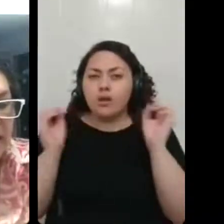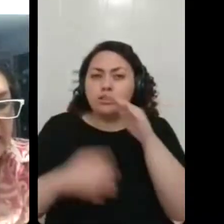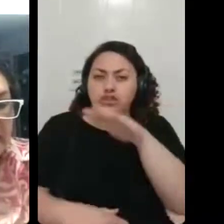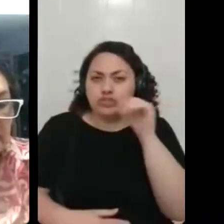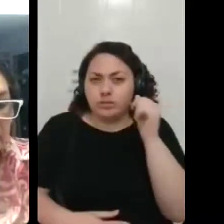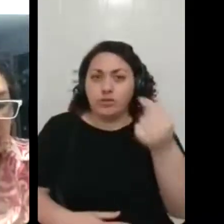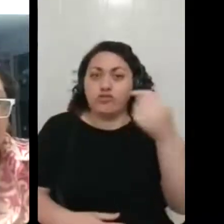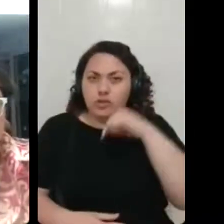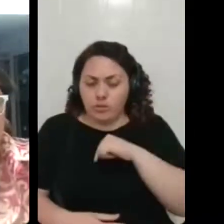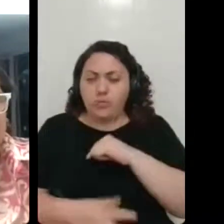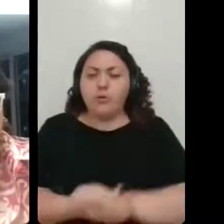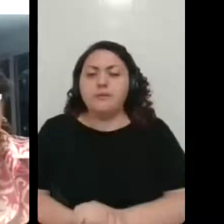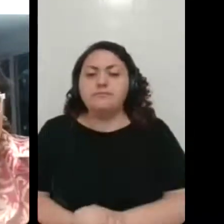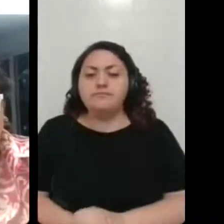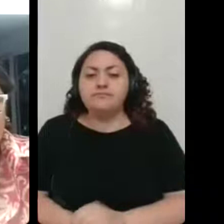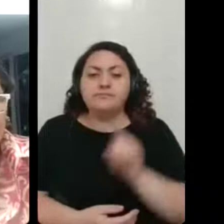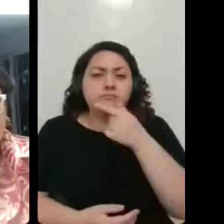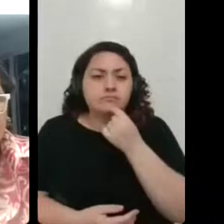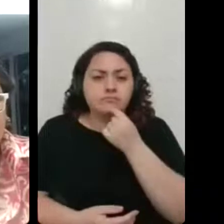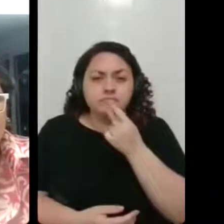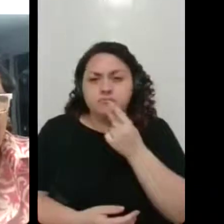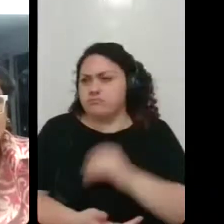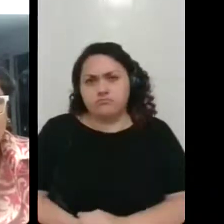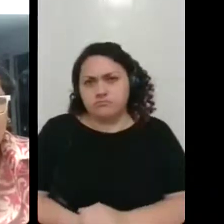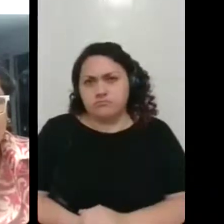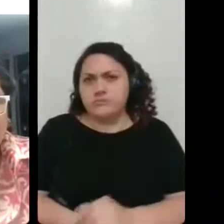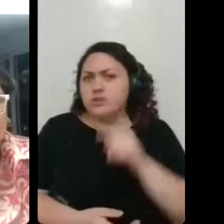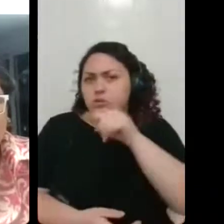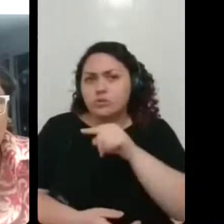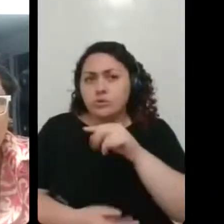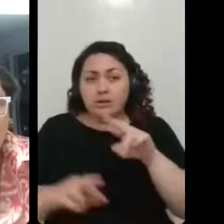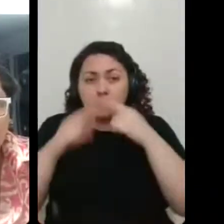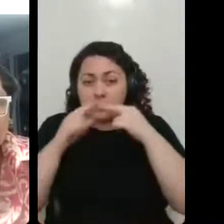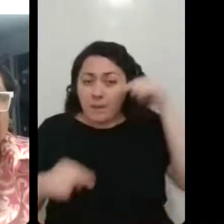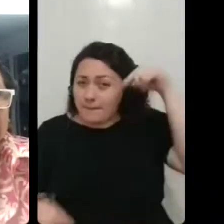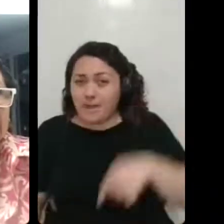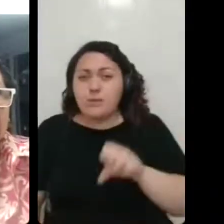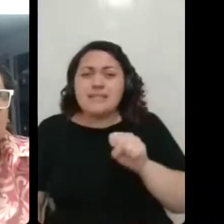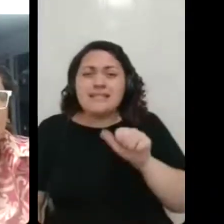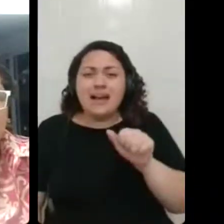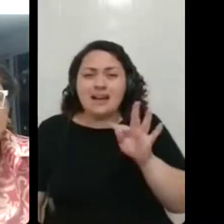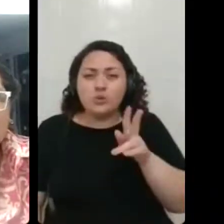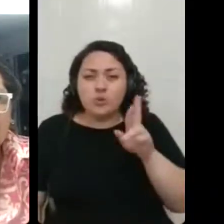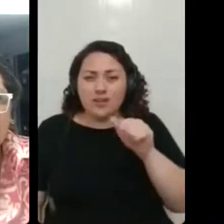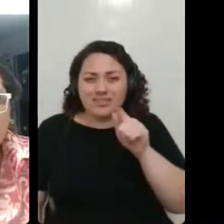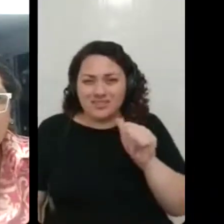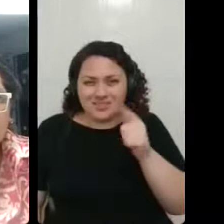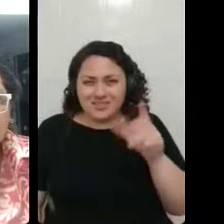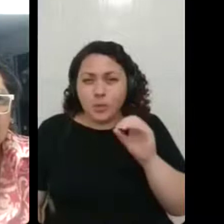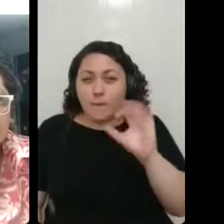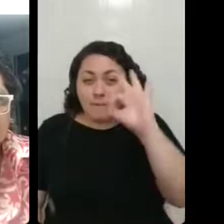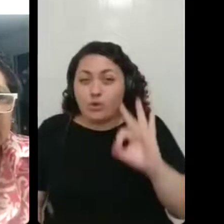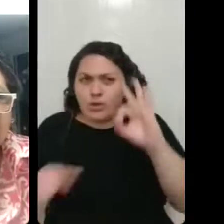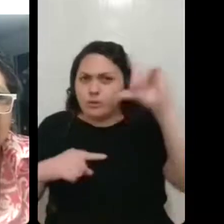médico, o rapaz me disse, não, sua saturação tá lá embaixo, a senhora precisa internar já. Daí disse, como assim, né?